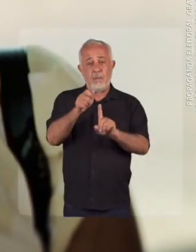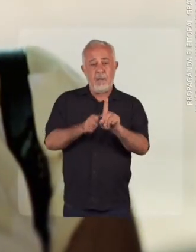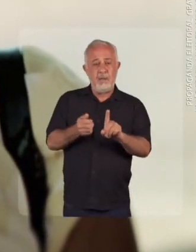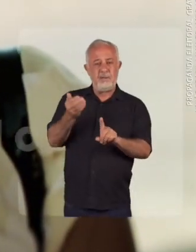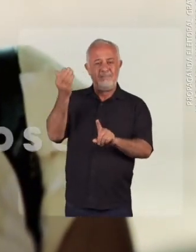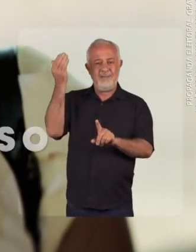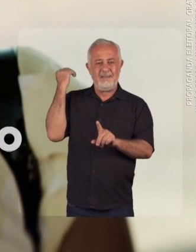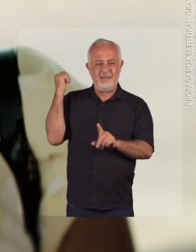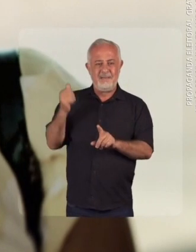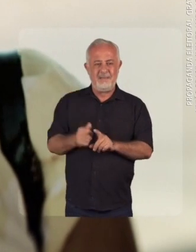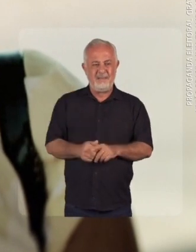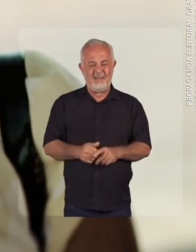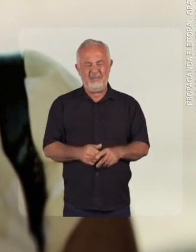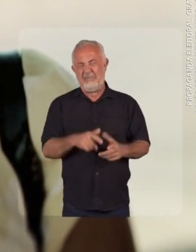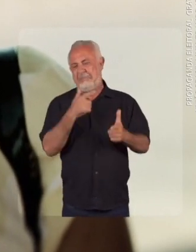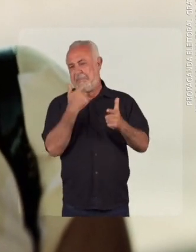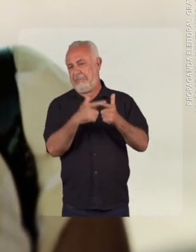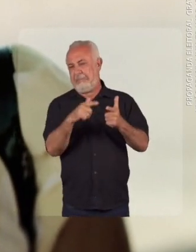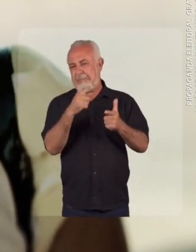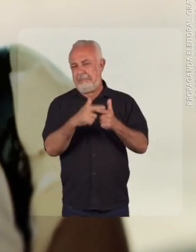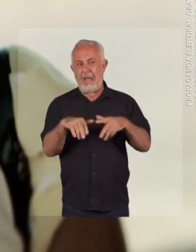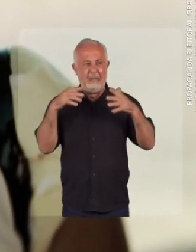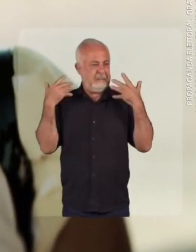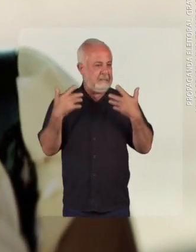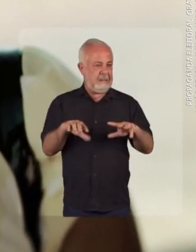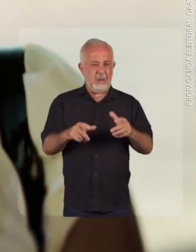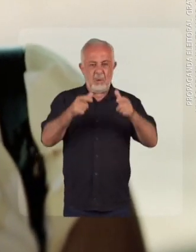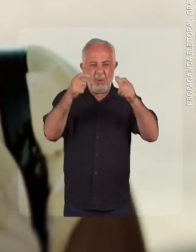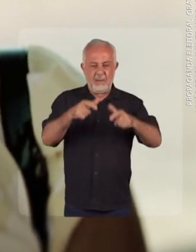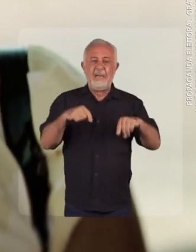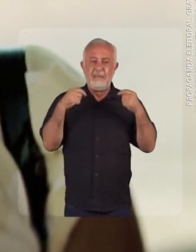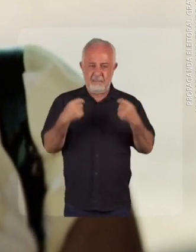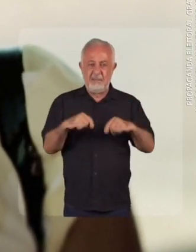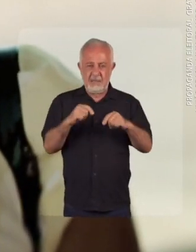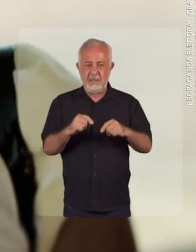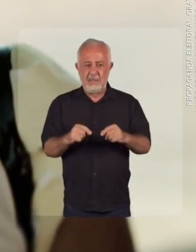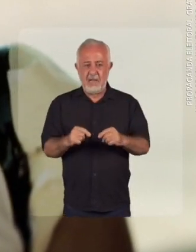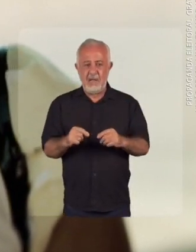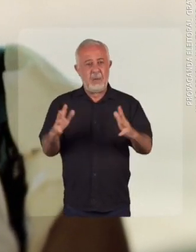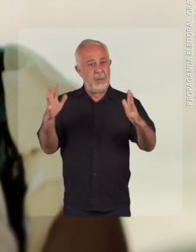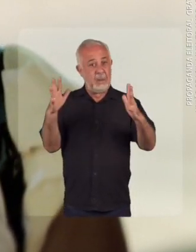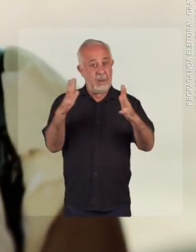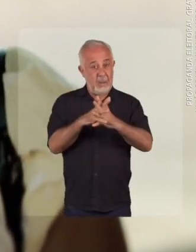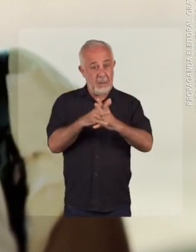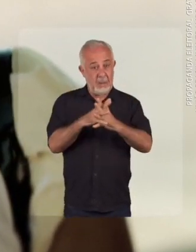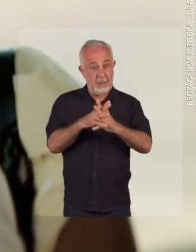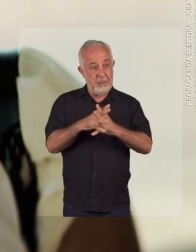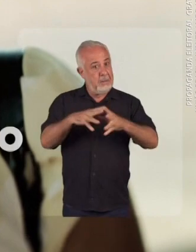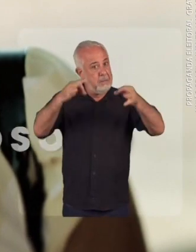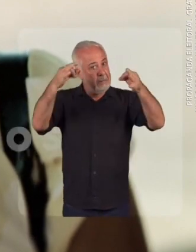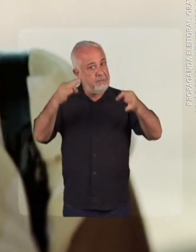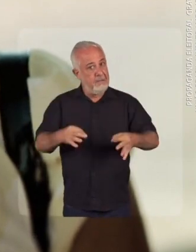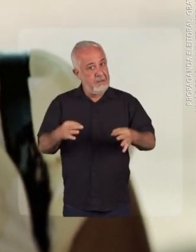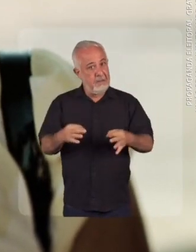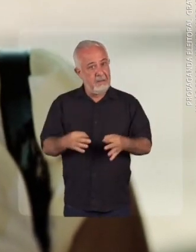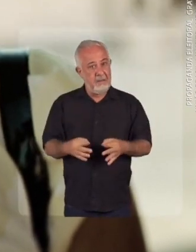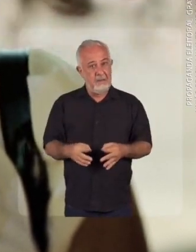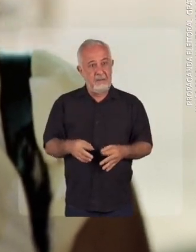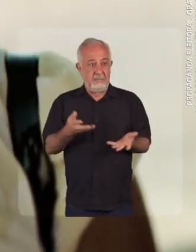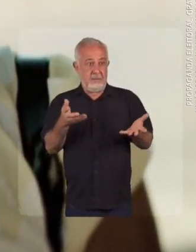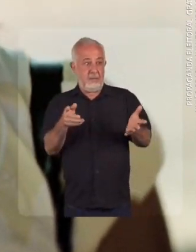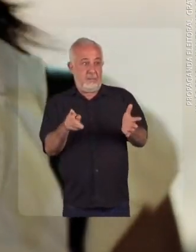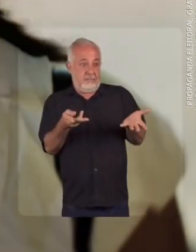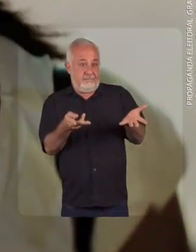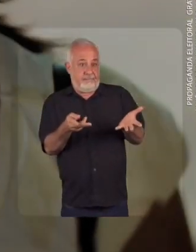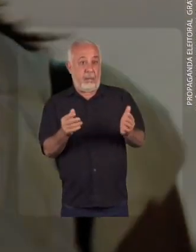Peguei ônibus lá mês passado, é assim uma calamidade. É um local também que já deveria ter um terminal decente, não